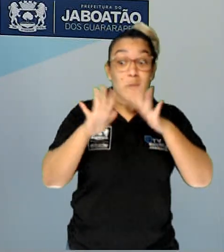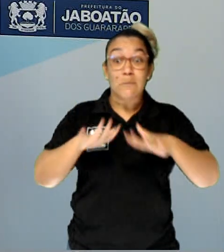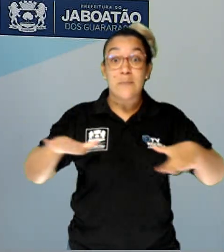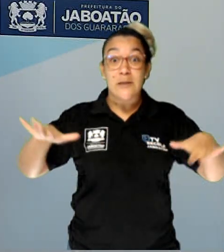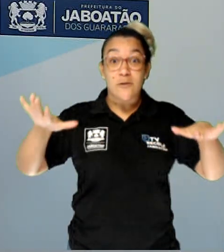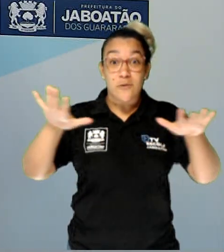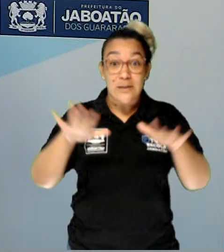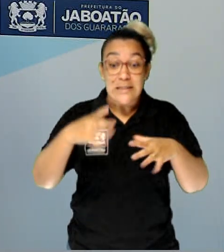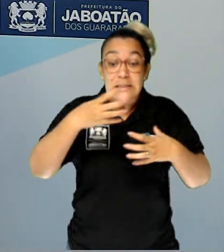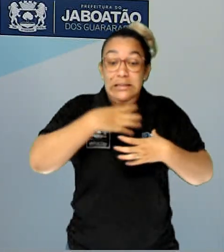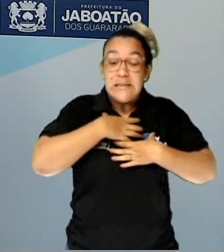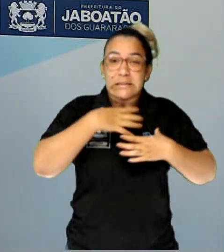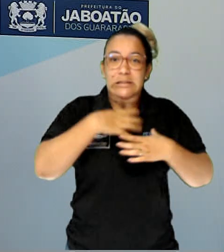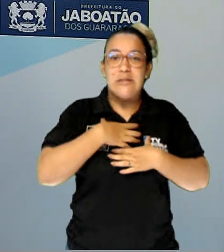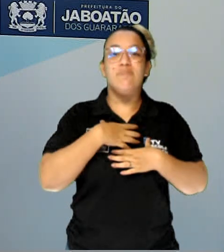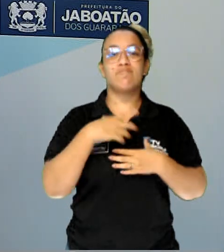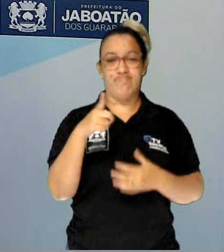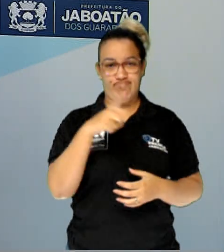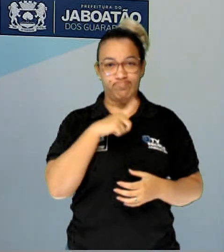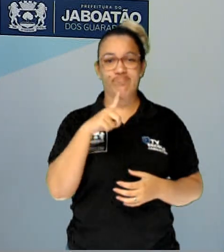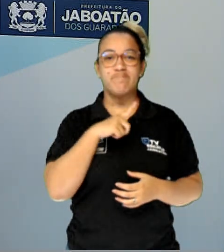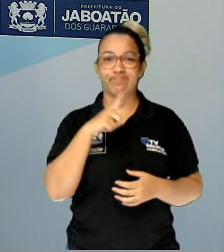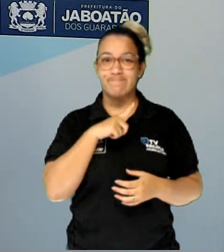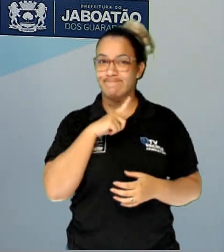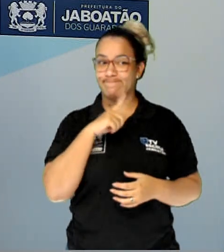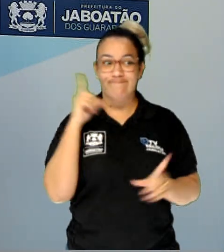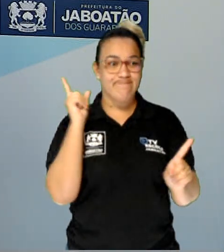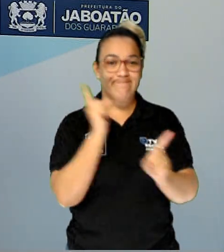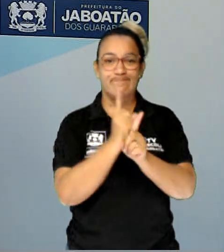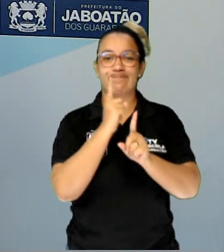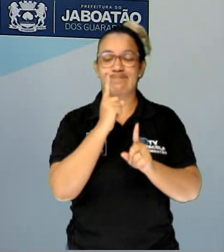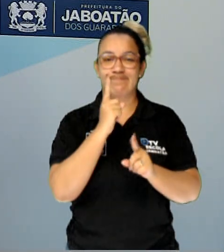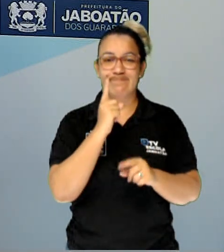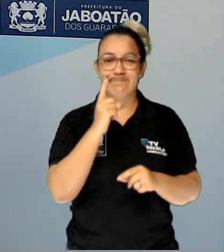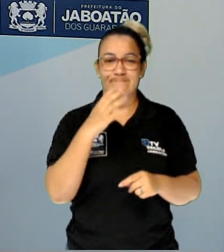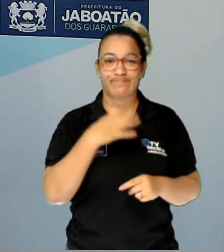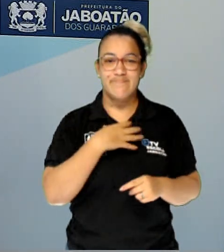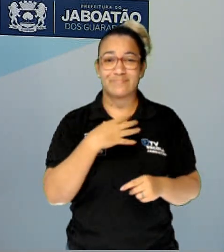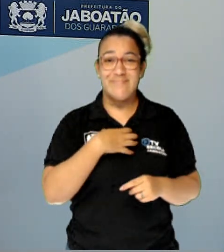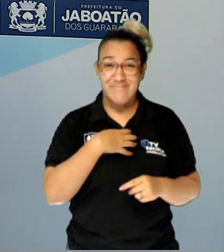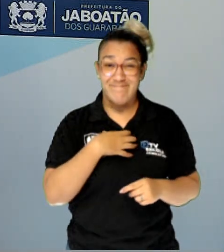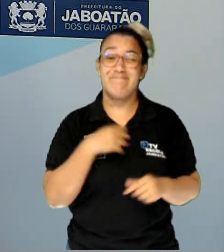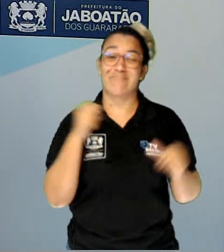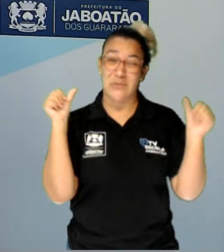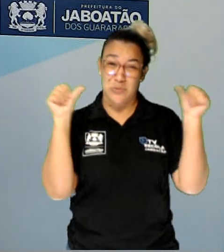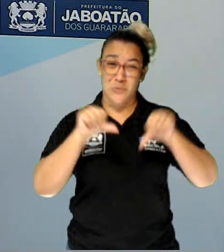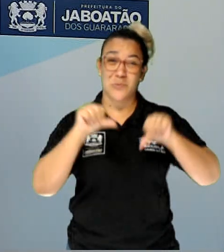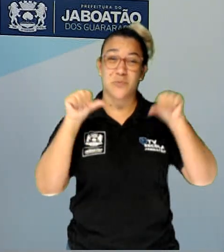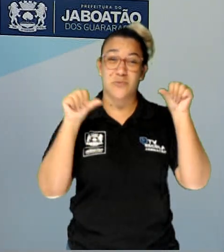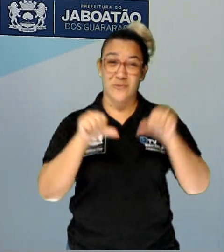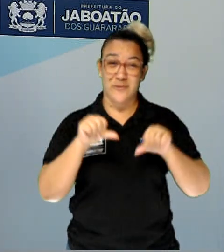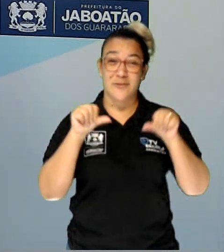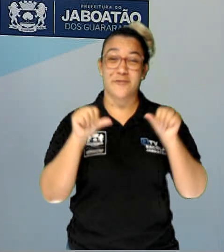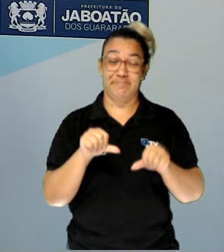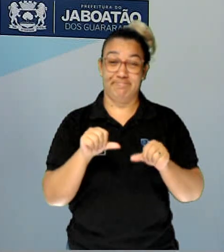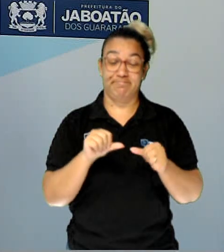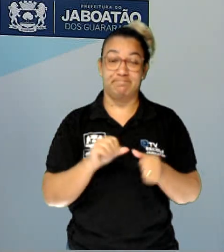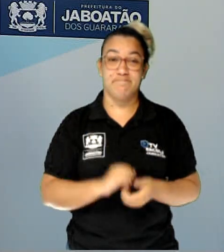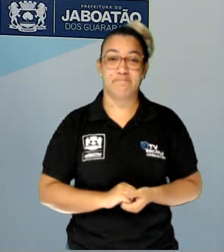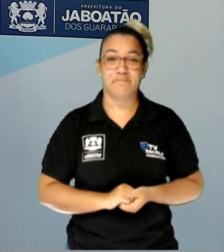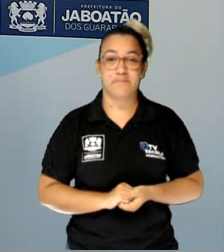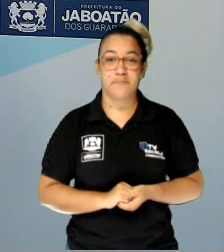sintomáticos, né, ou seja, já apresentam de cara aí os sintomas que são bem desagradáveis, diga-se de passagem, tá?